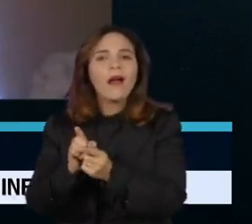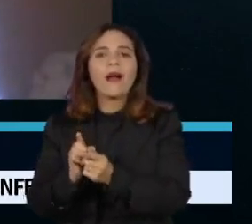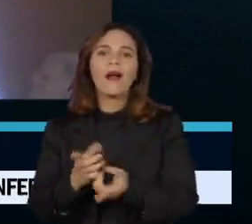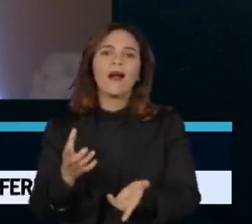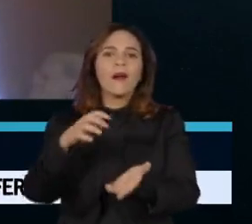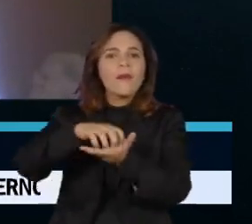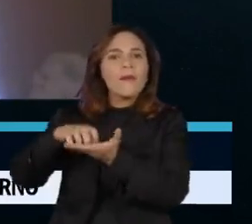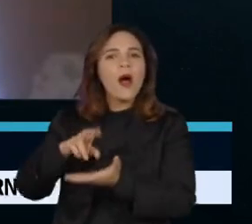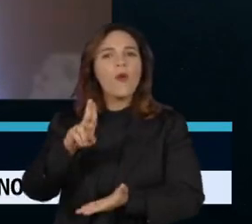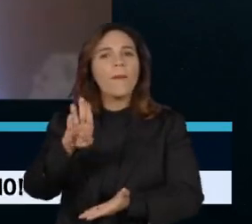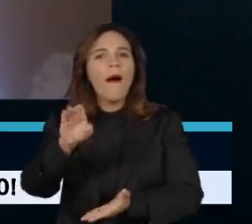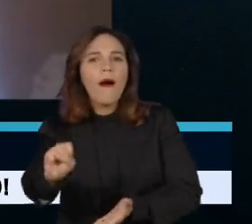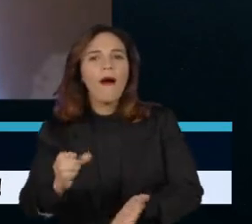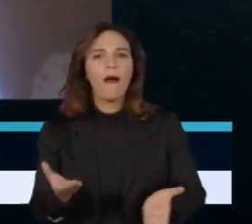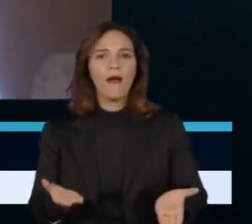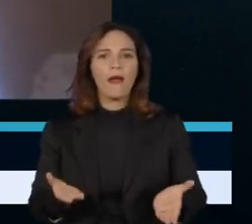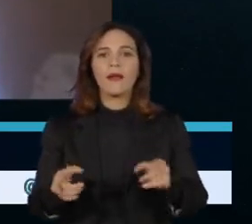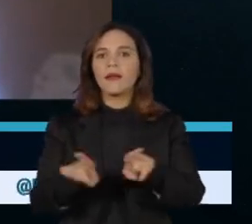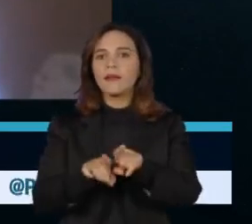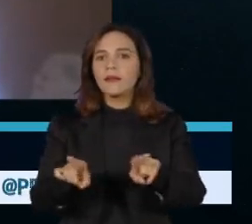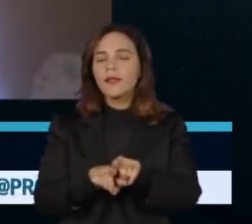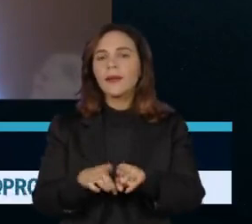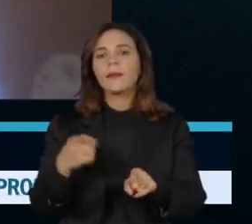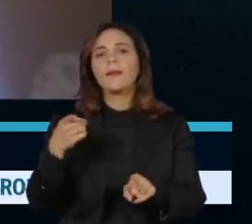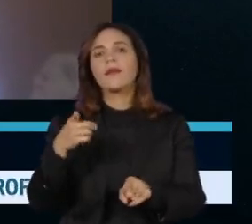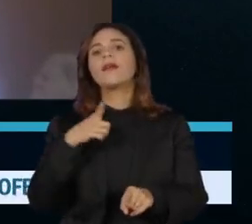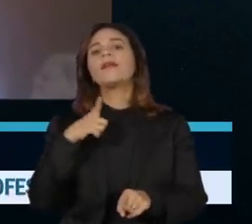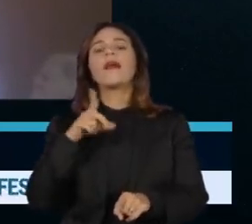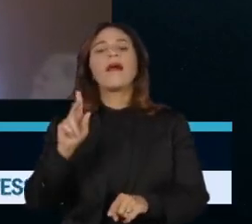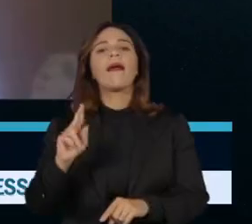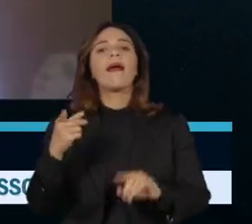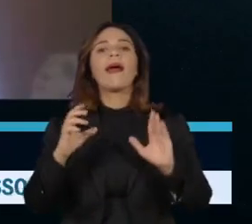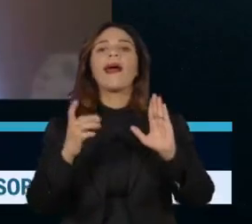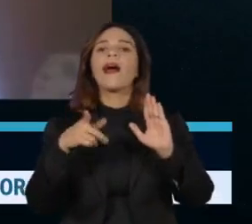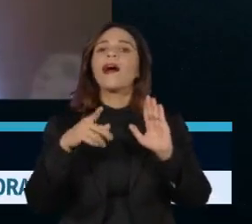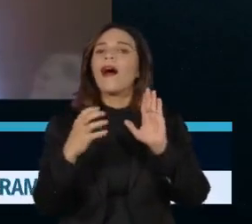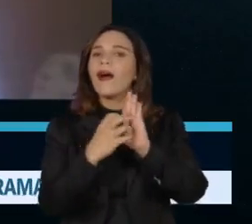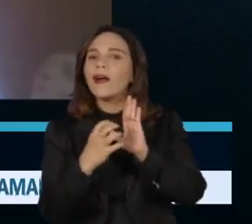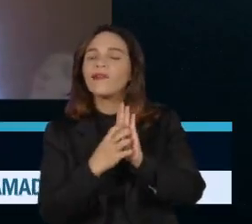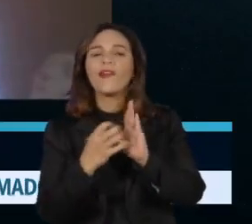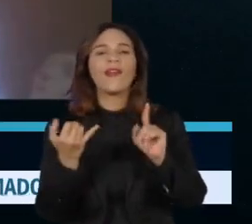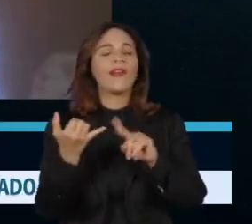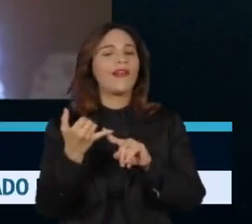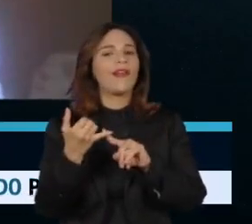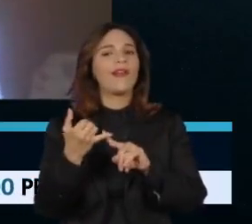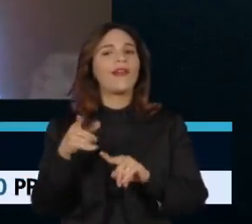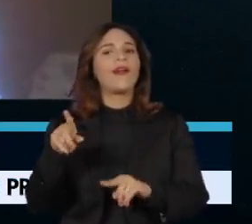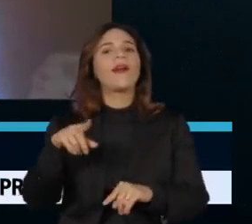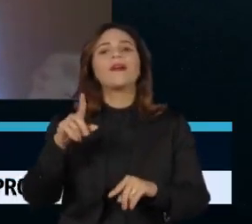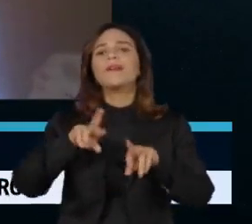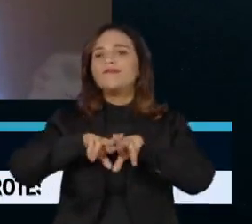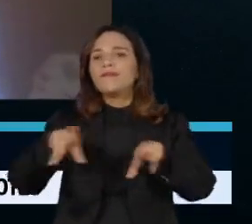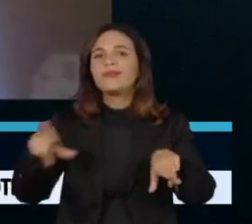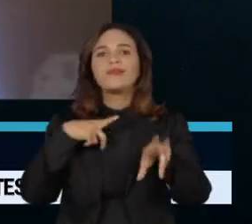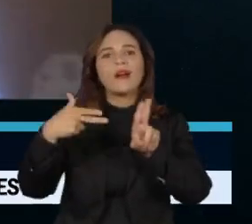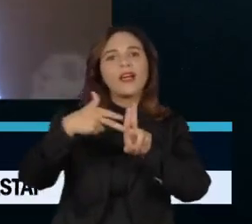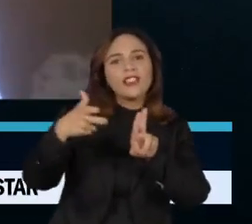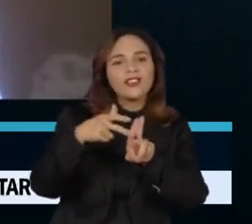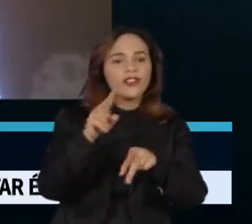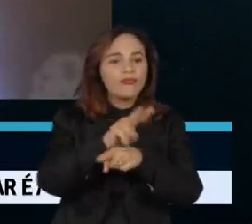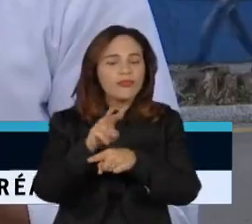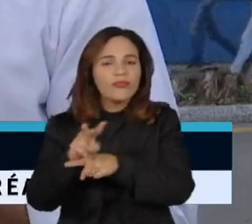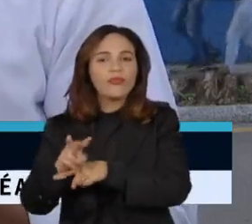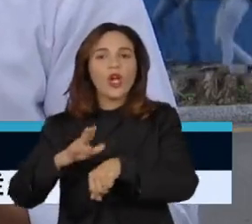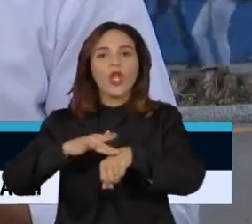programas-chave, como, por exemplo, o programa de HIV-AIDS, o programa de saúde indígena, o programa de manejo de condições crônicas, não